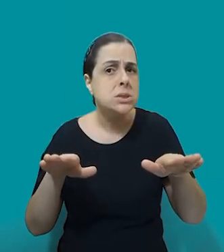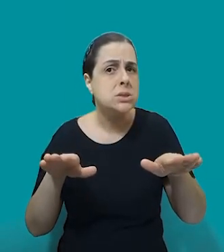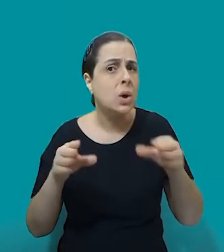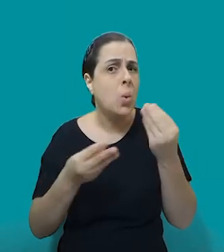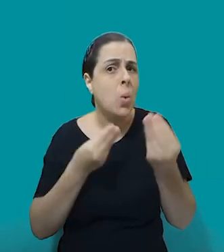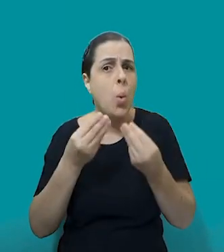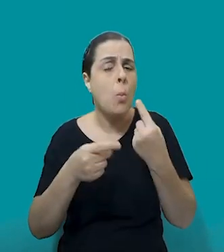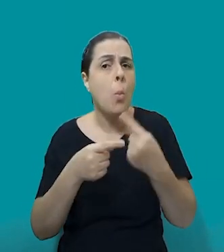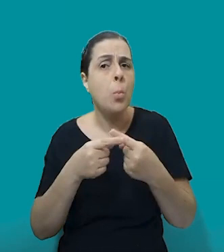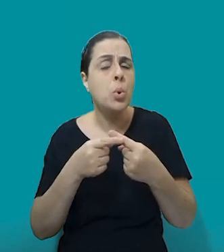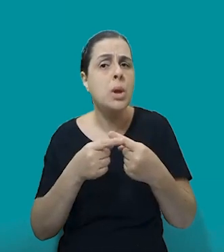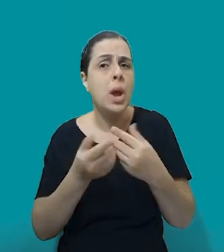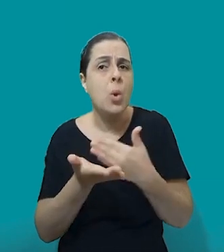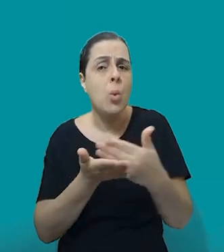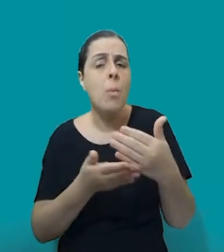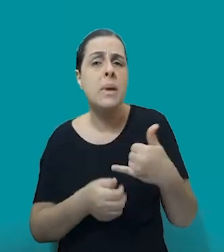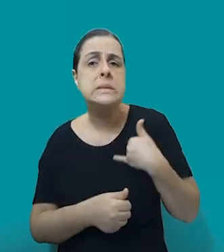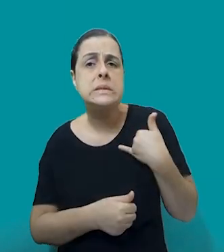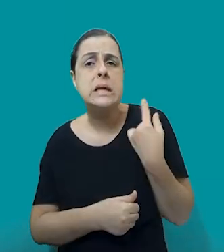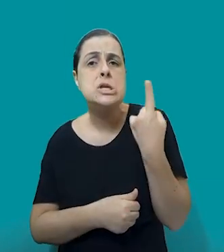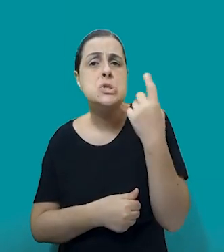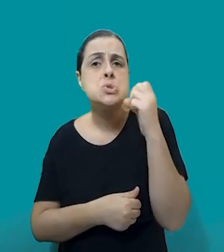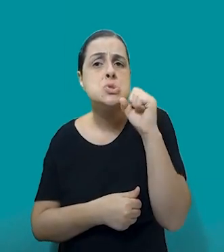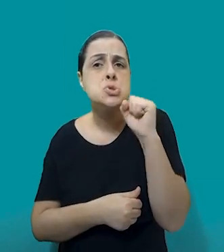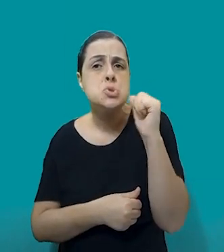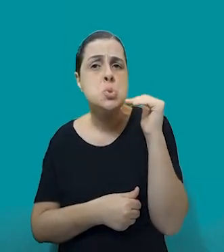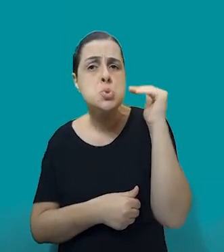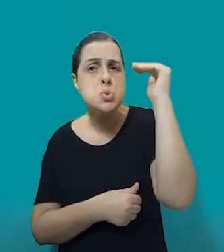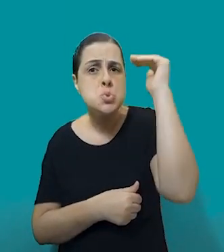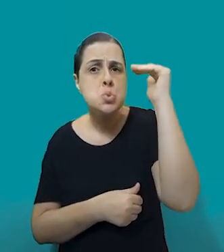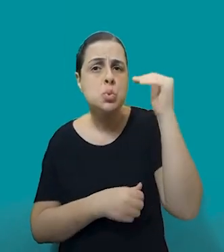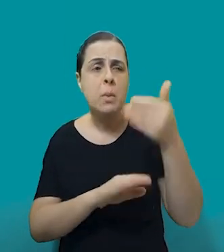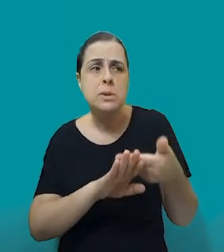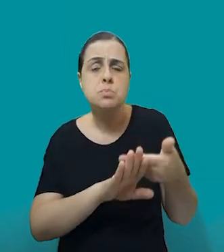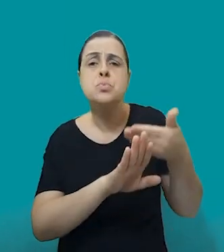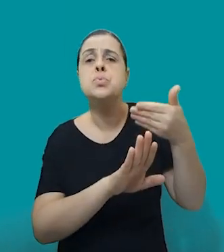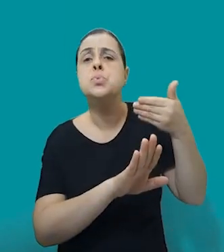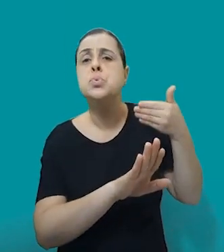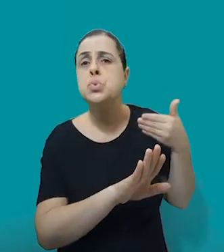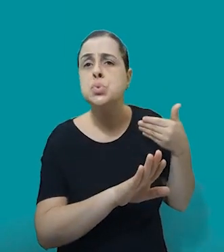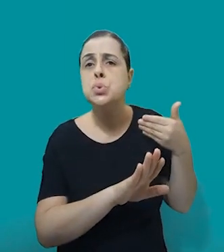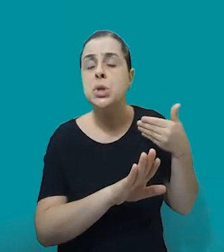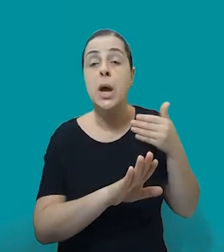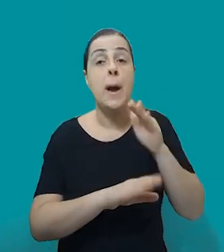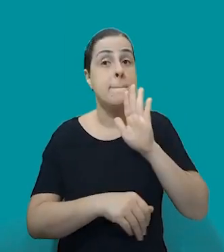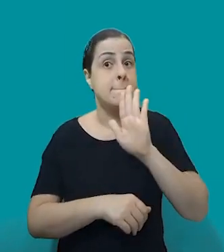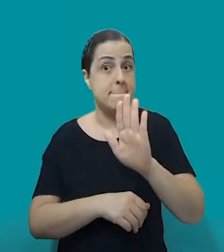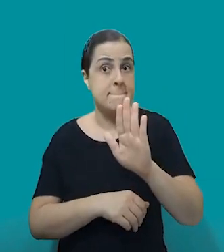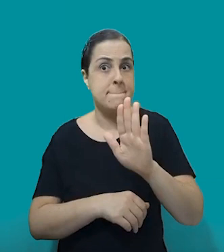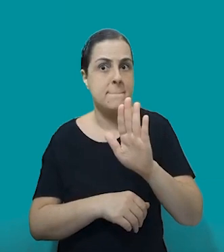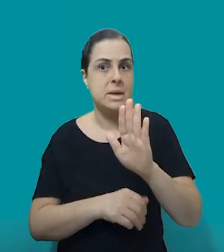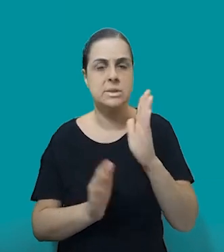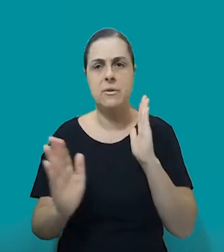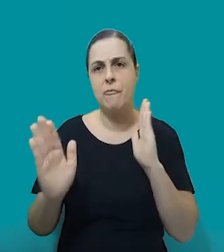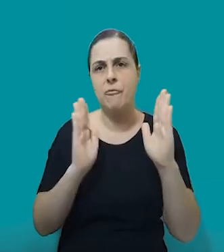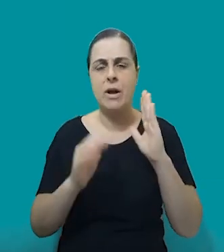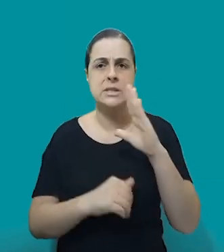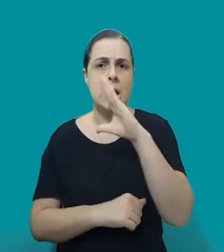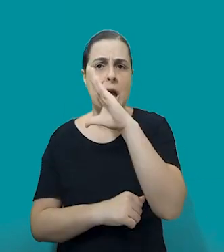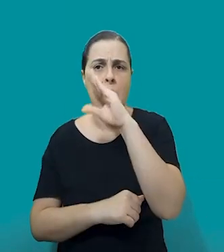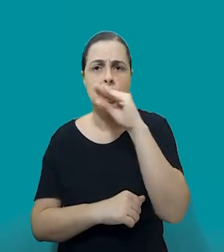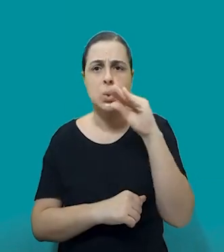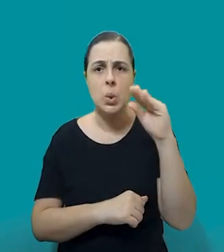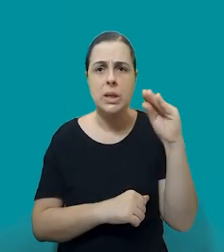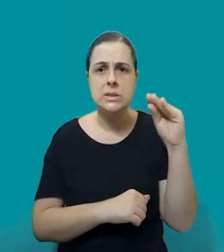providência em relação àquela violência que ela sofreu, né? Mas só nesse momento a criança vai, a adolescente vai entender que aquilo que ela